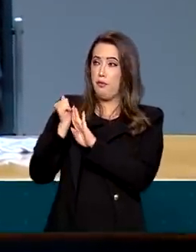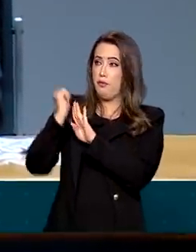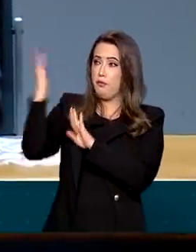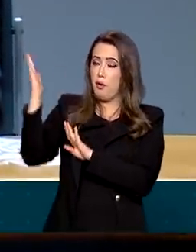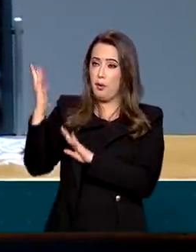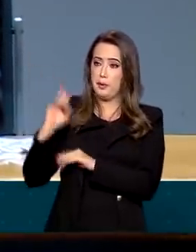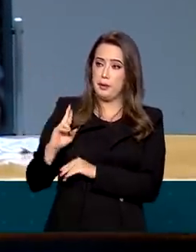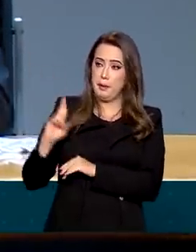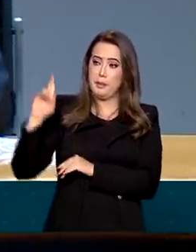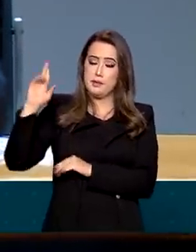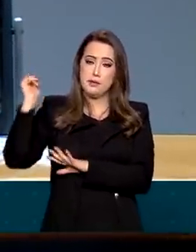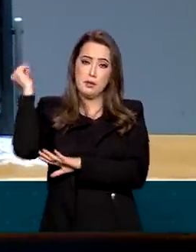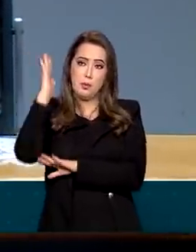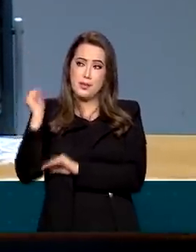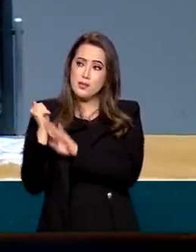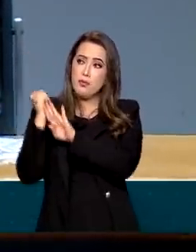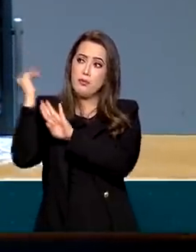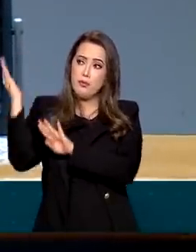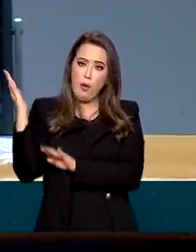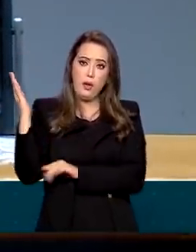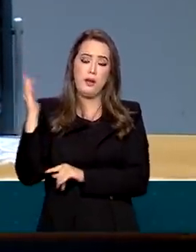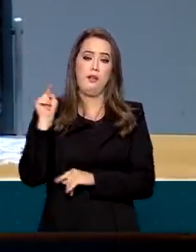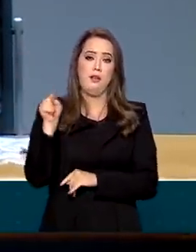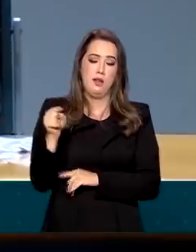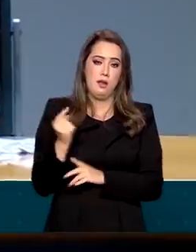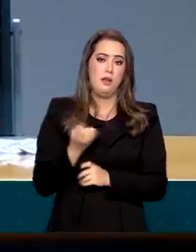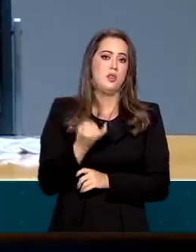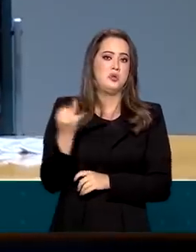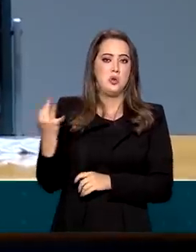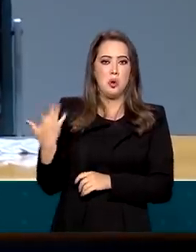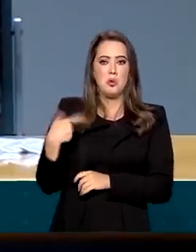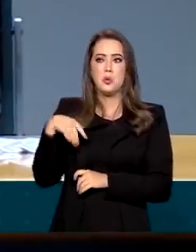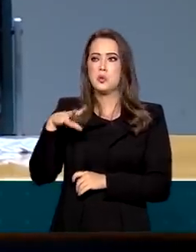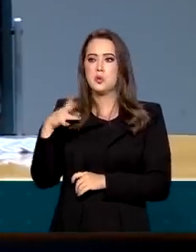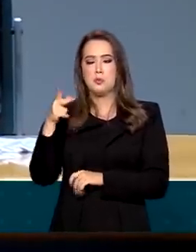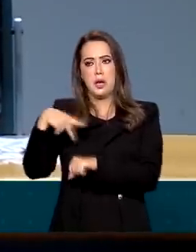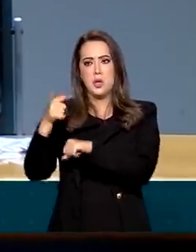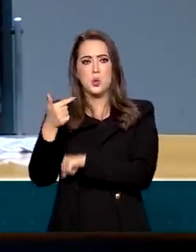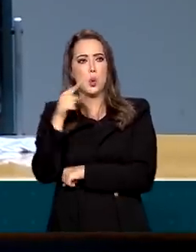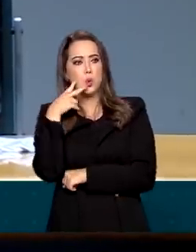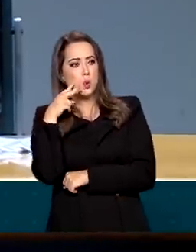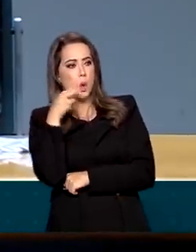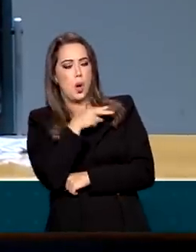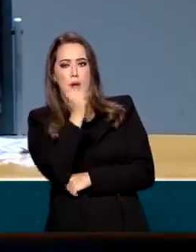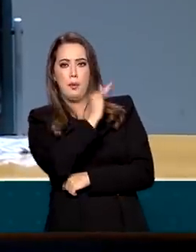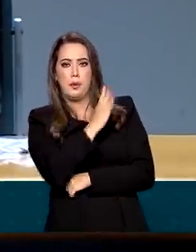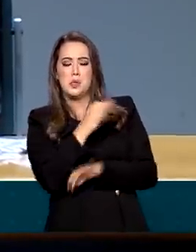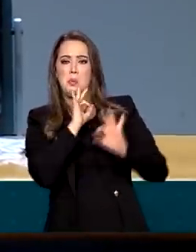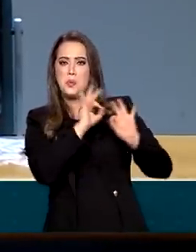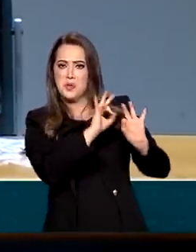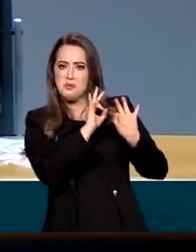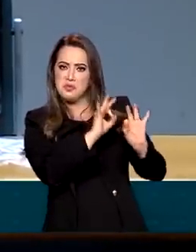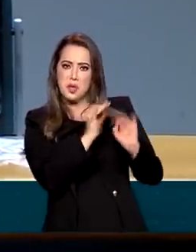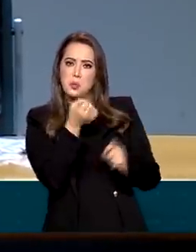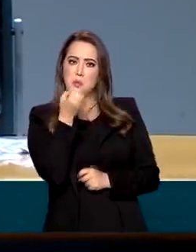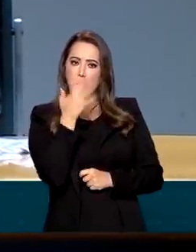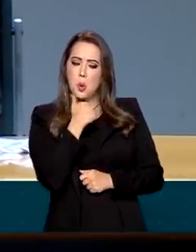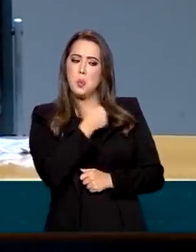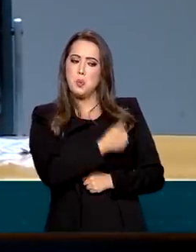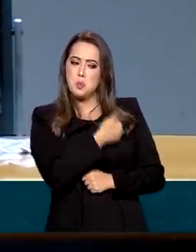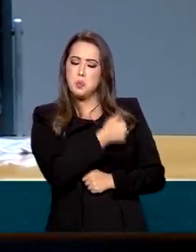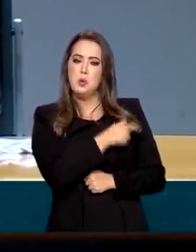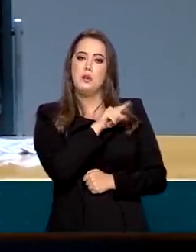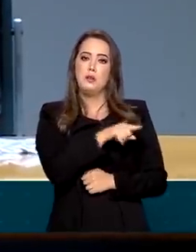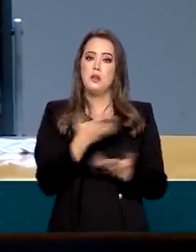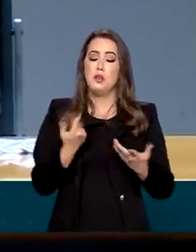representar o Brasil lá fora, onde nós estamos muito bem avaliados, que o Brasil caiu menos, voltou mais rápido